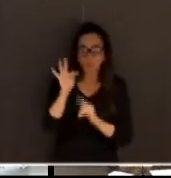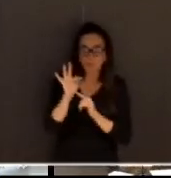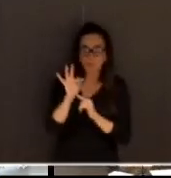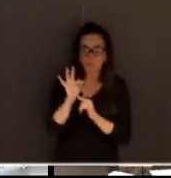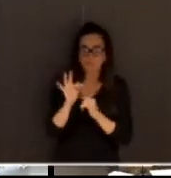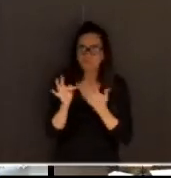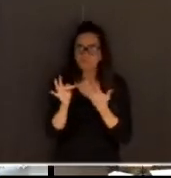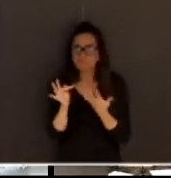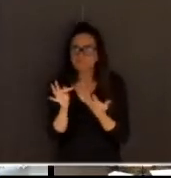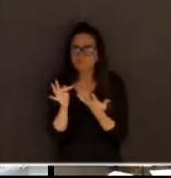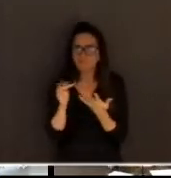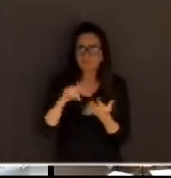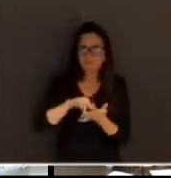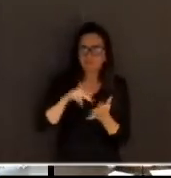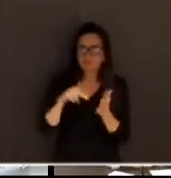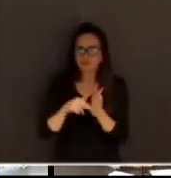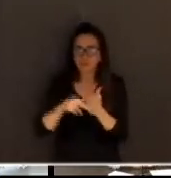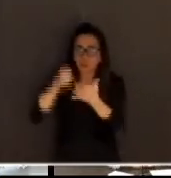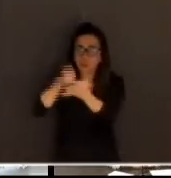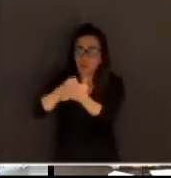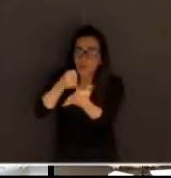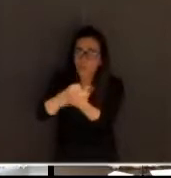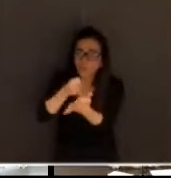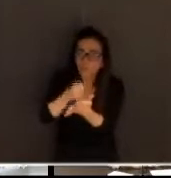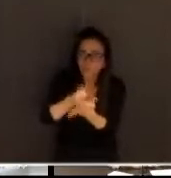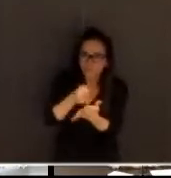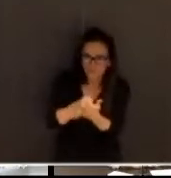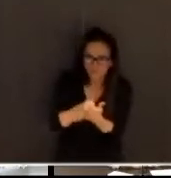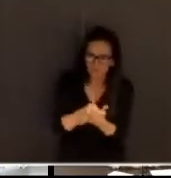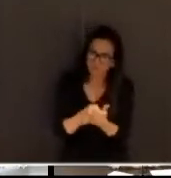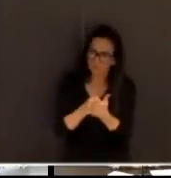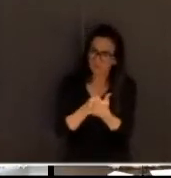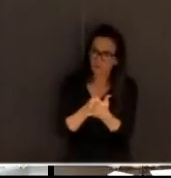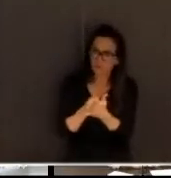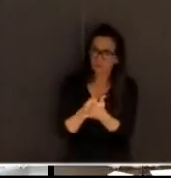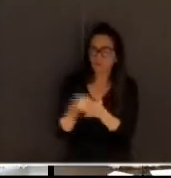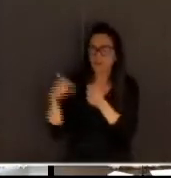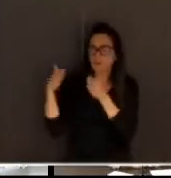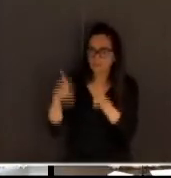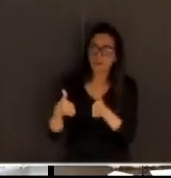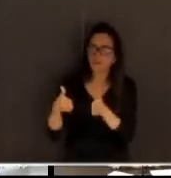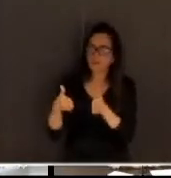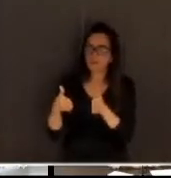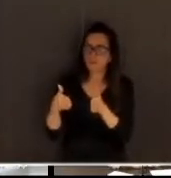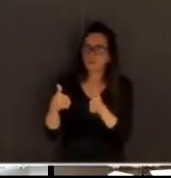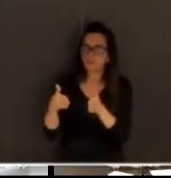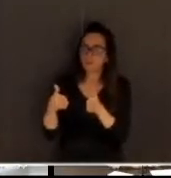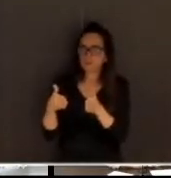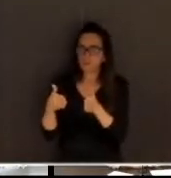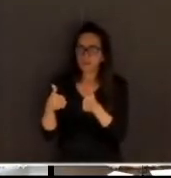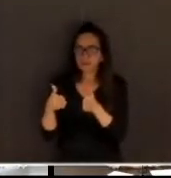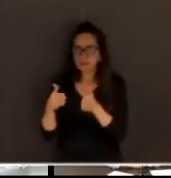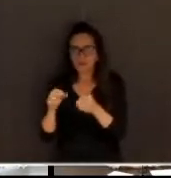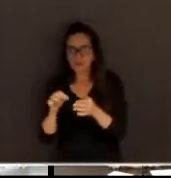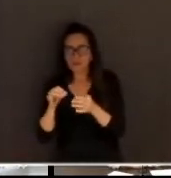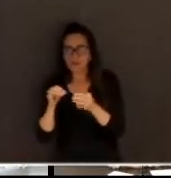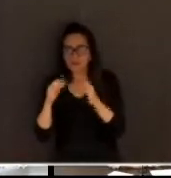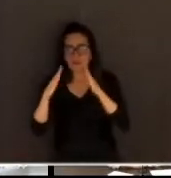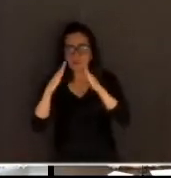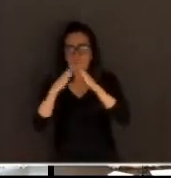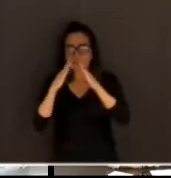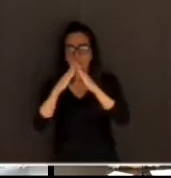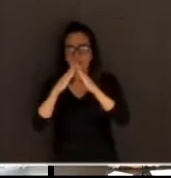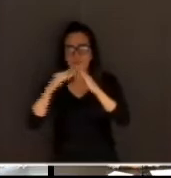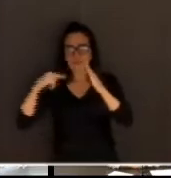nós estamos colocando uma obrigatoriedade para a gente. Não tem condição da gente fazer um júri de casa, podendo a parte que se